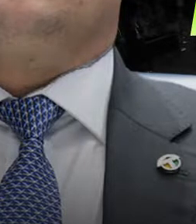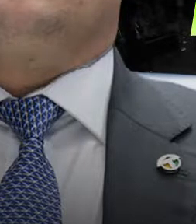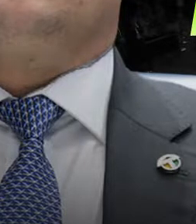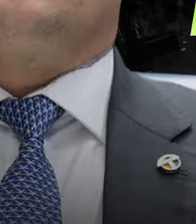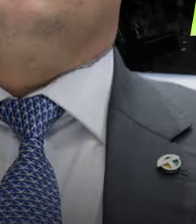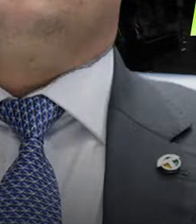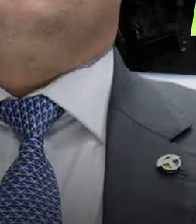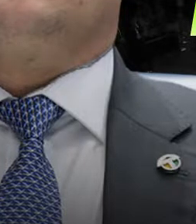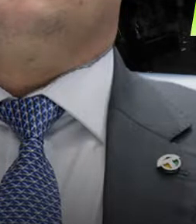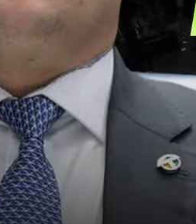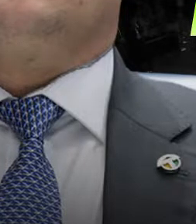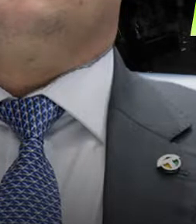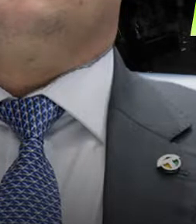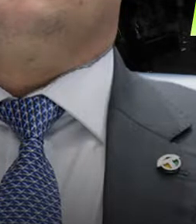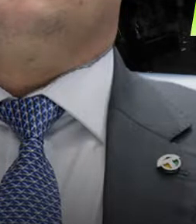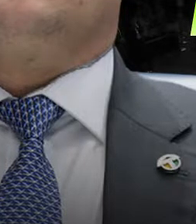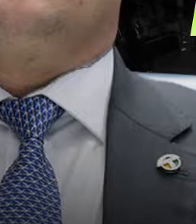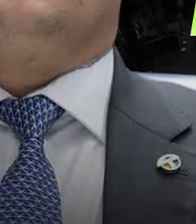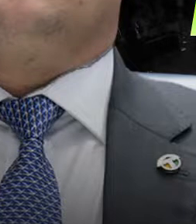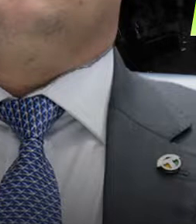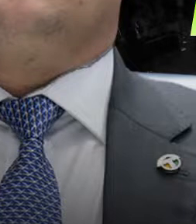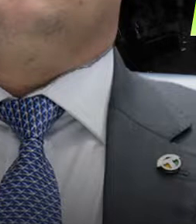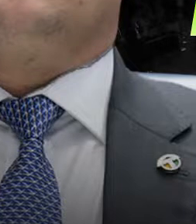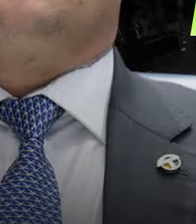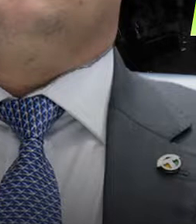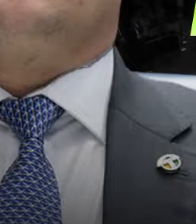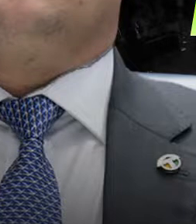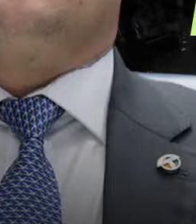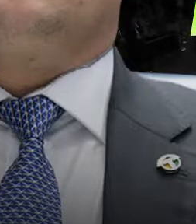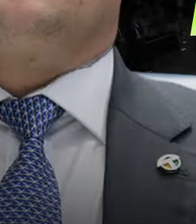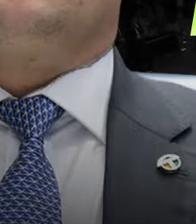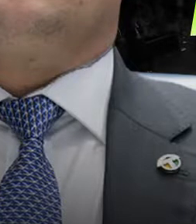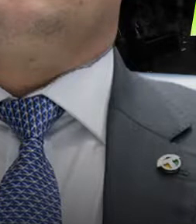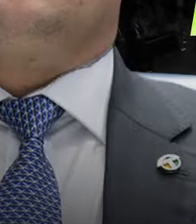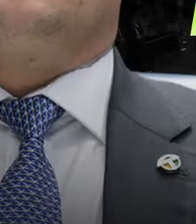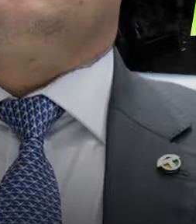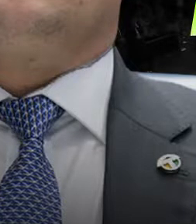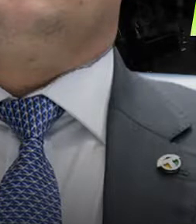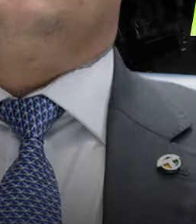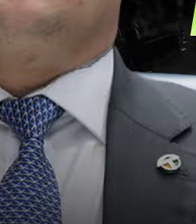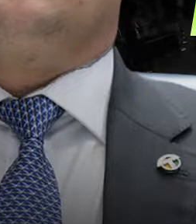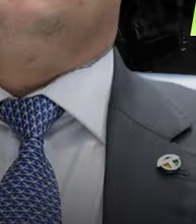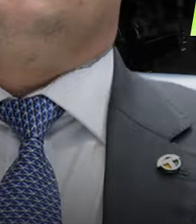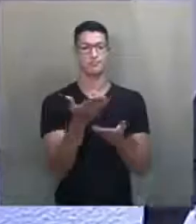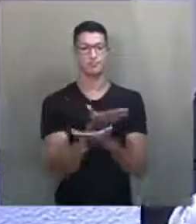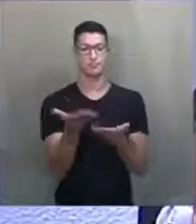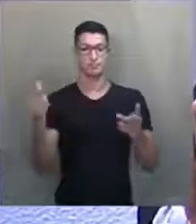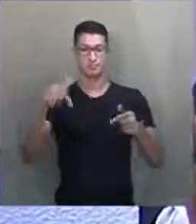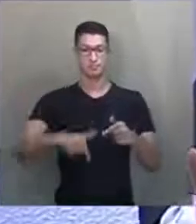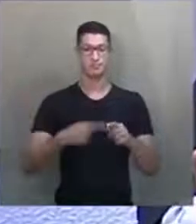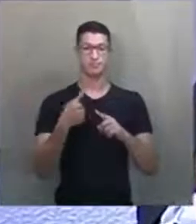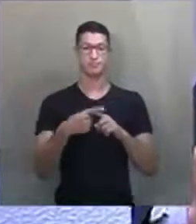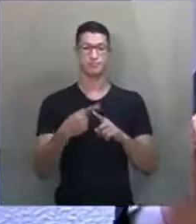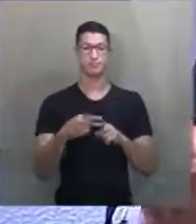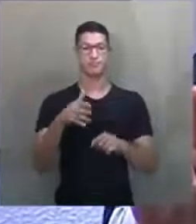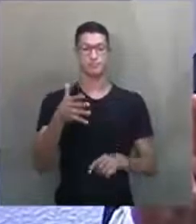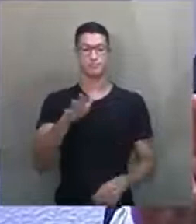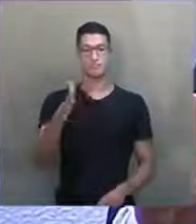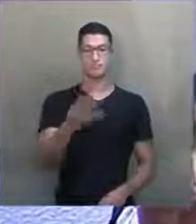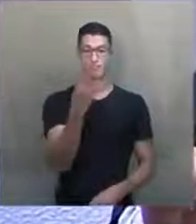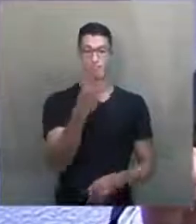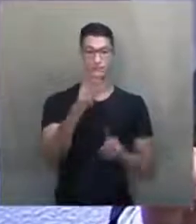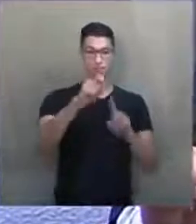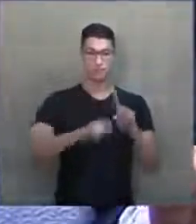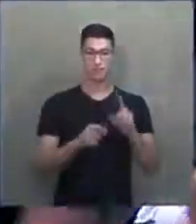súdito do regimento. E, neste caso, está sendo um súdito rebelde. Porque há mais ou menos quatro